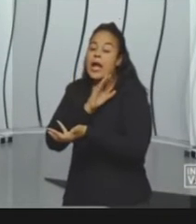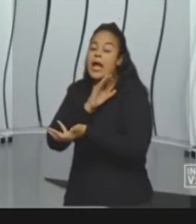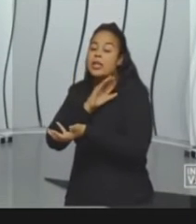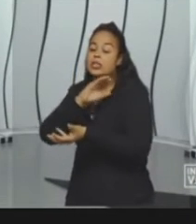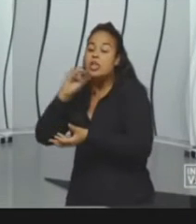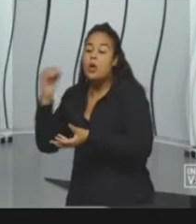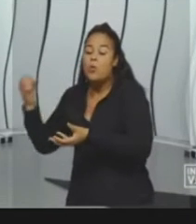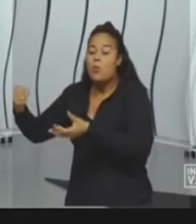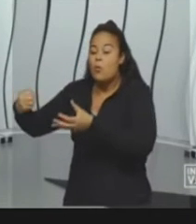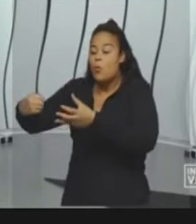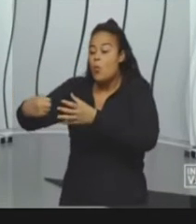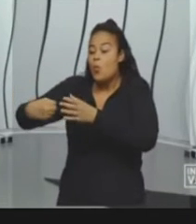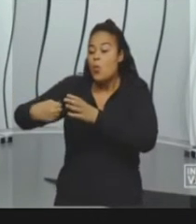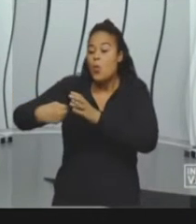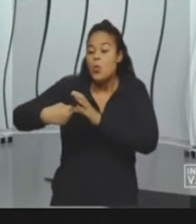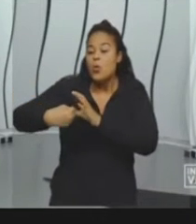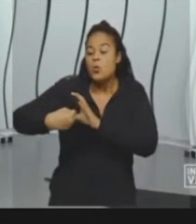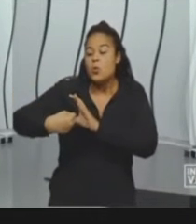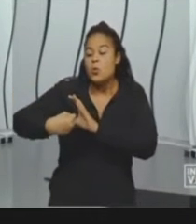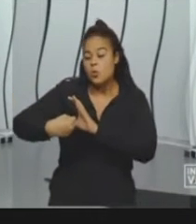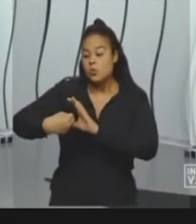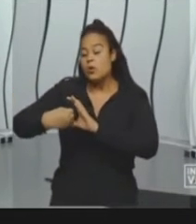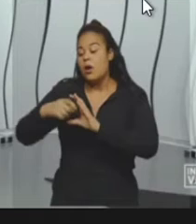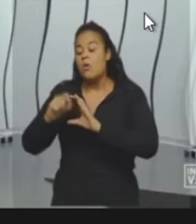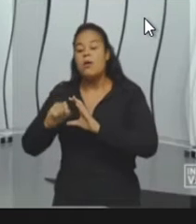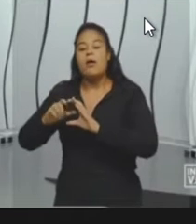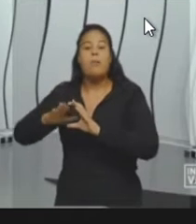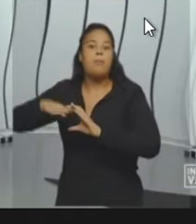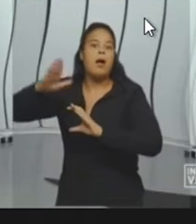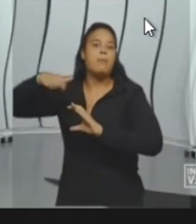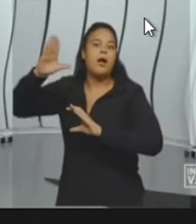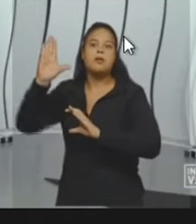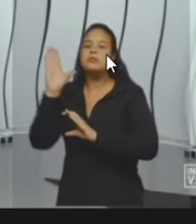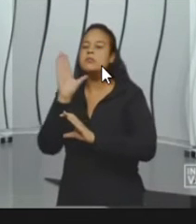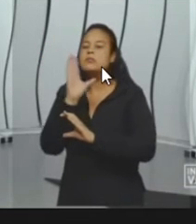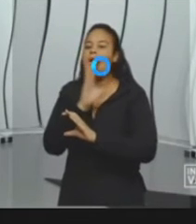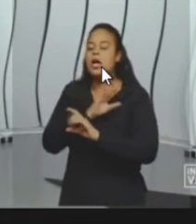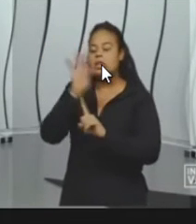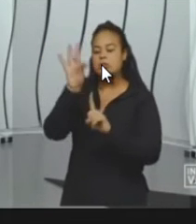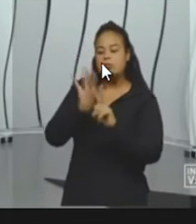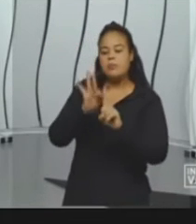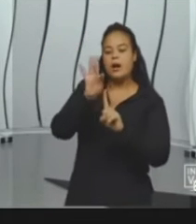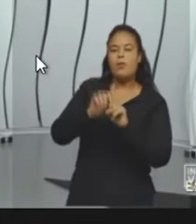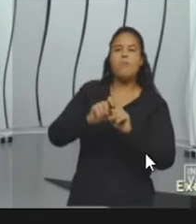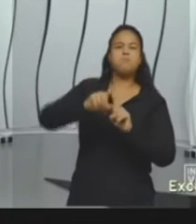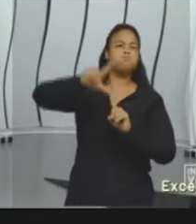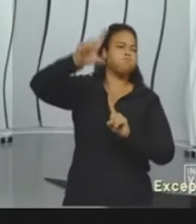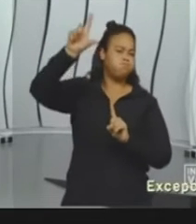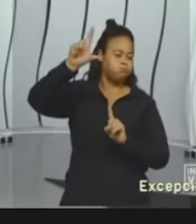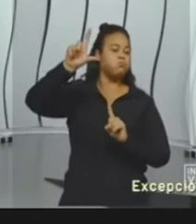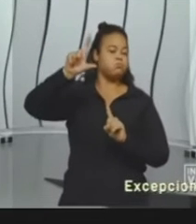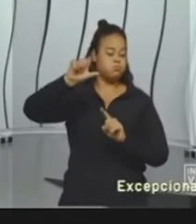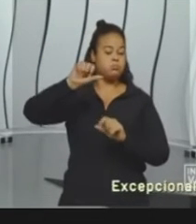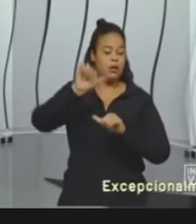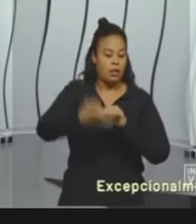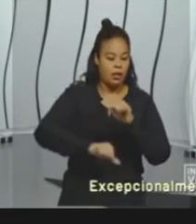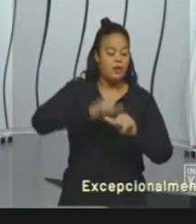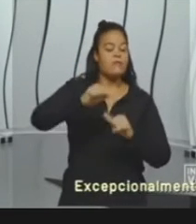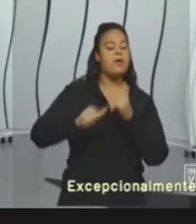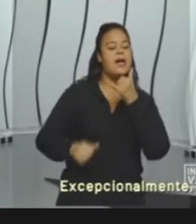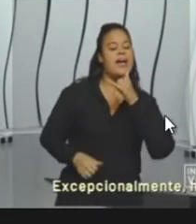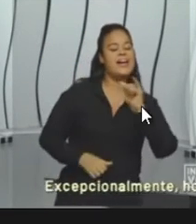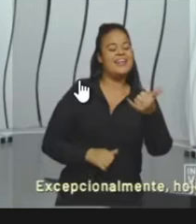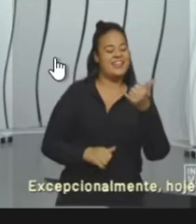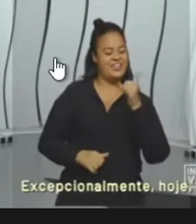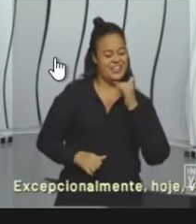que teria as maiores temperaturas. E esse calor de dentro da Terra pode ser aproveitado para a produção de energia e é justamente